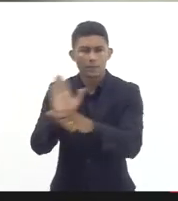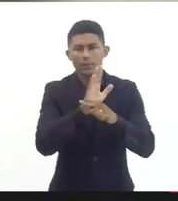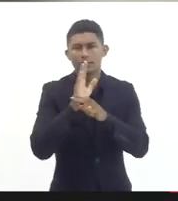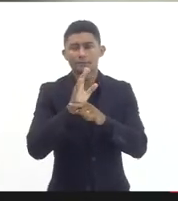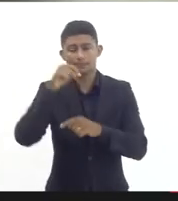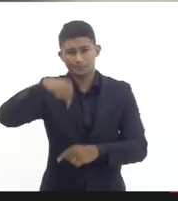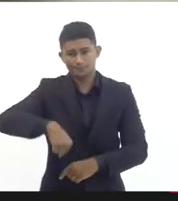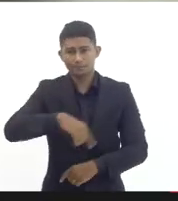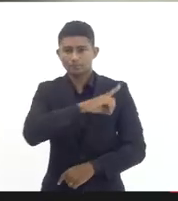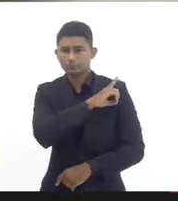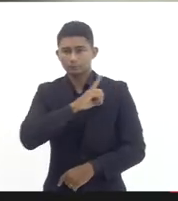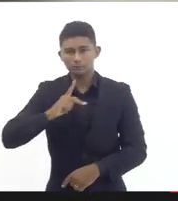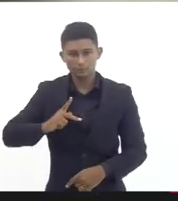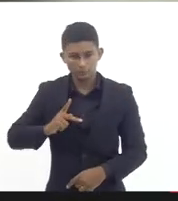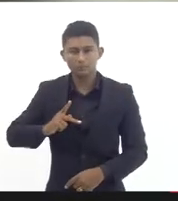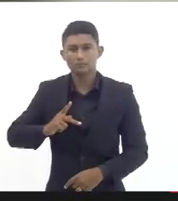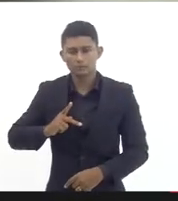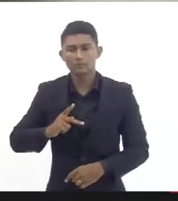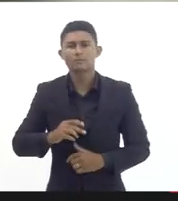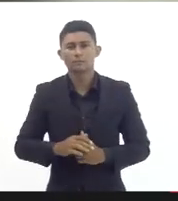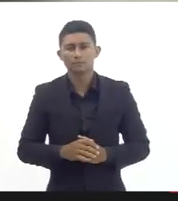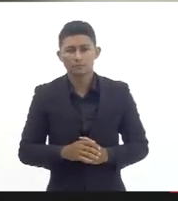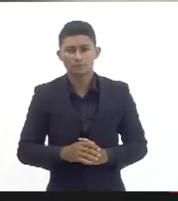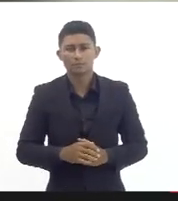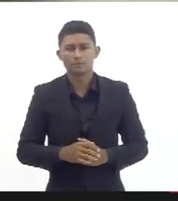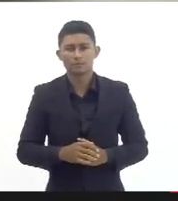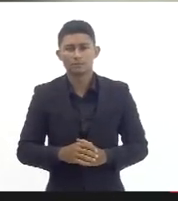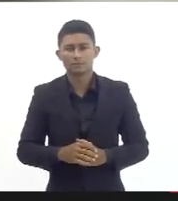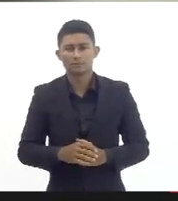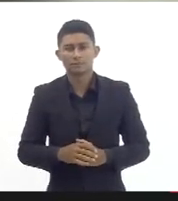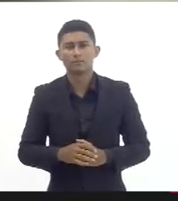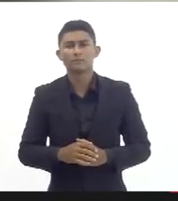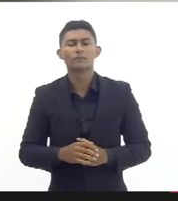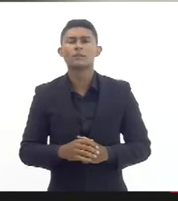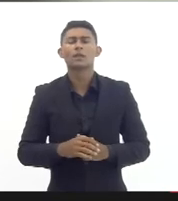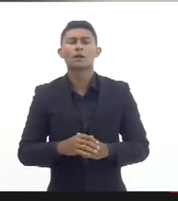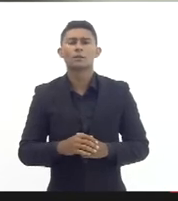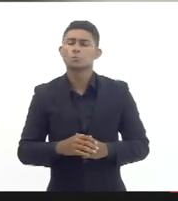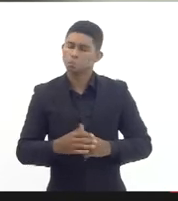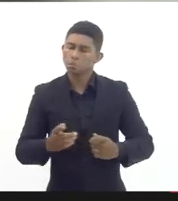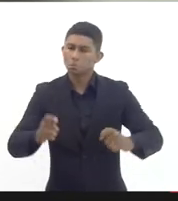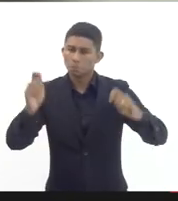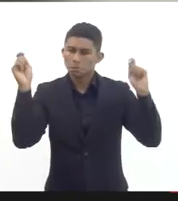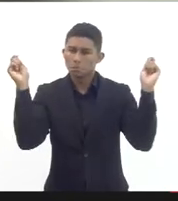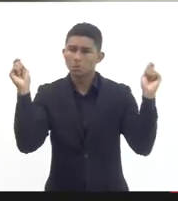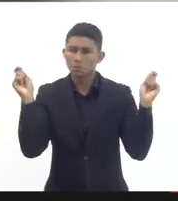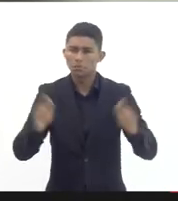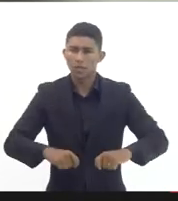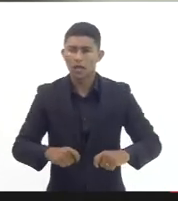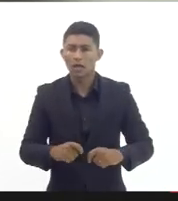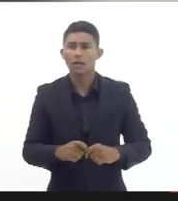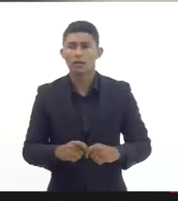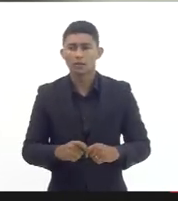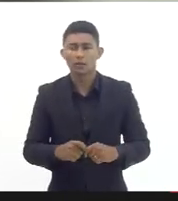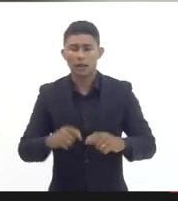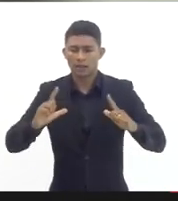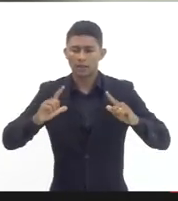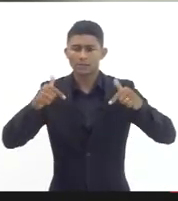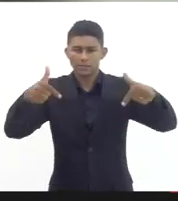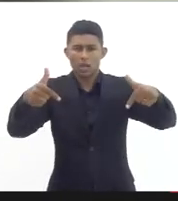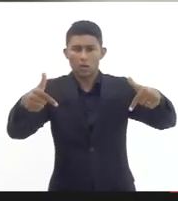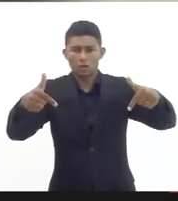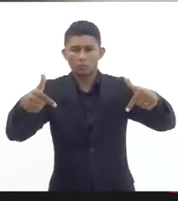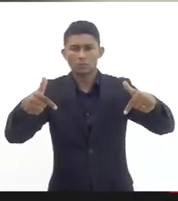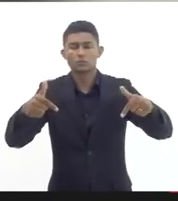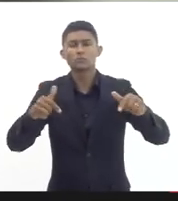Defensoria com certeza não descarta a possibilidade de propositura de uma ação civil pública no momento ainda não